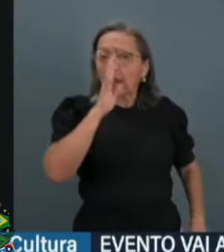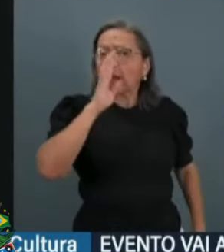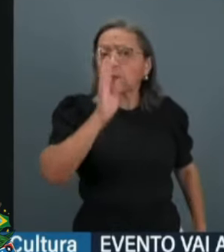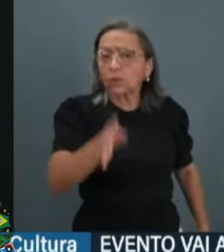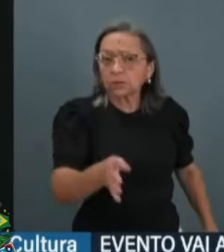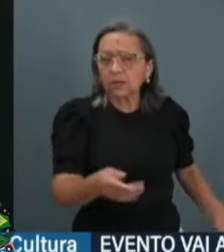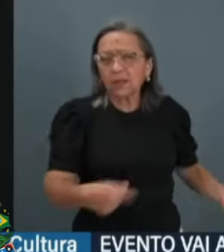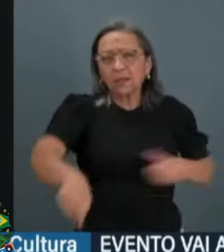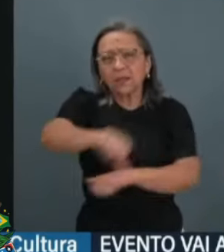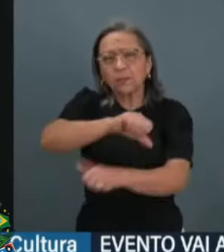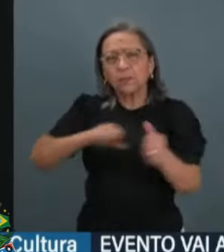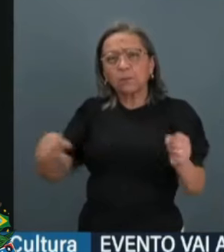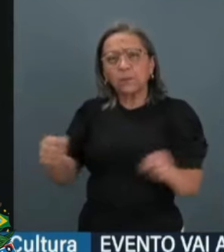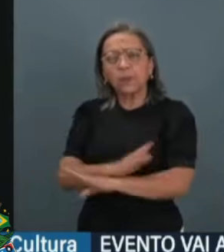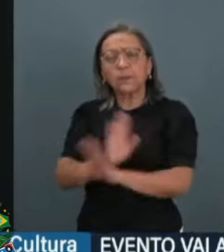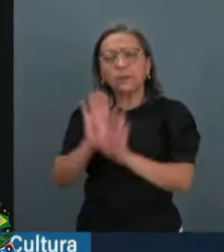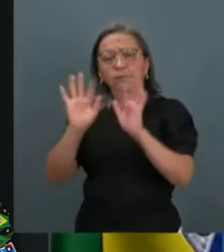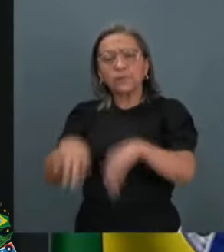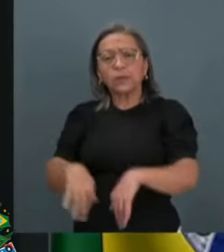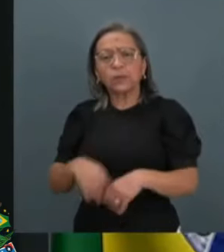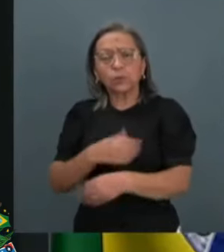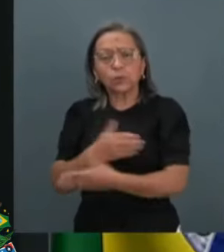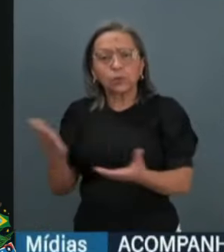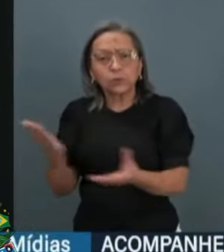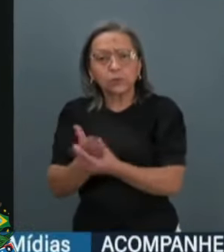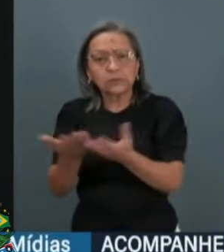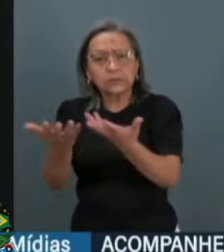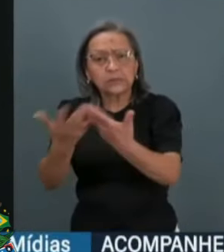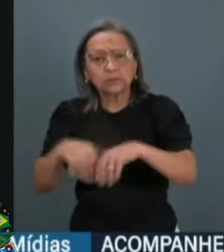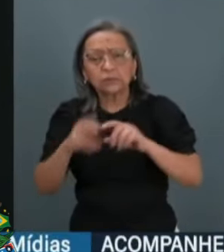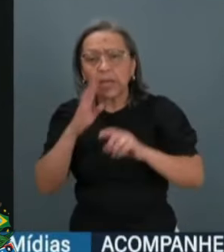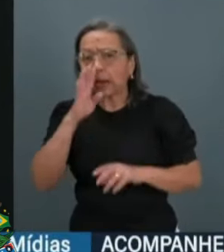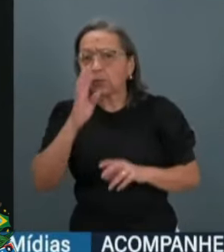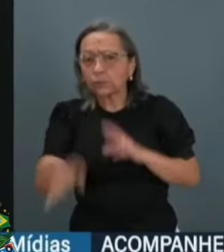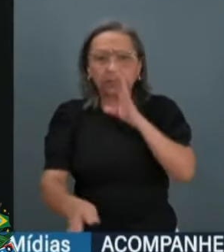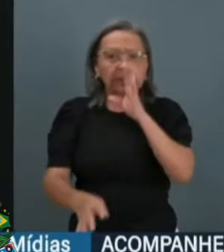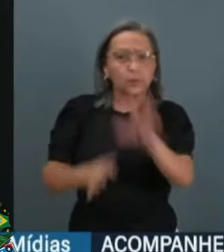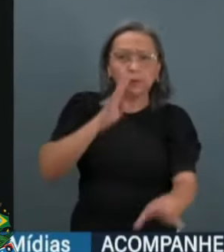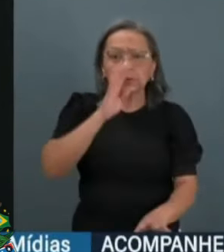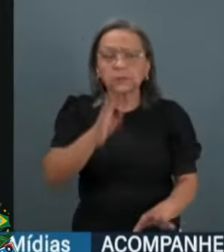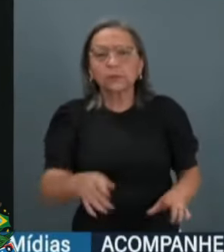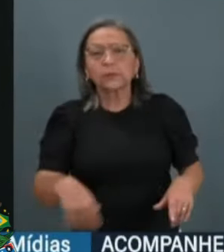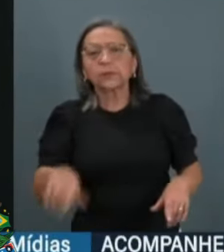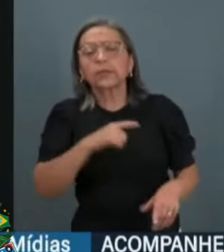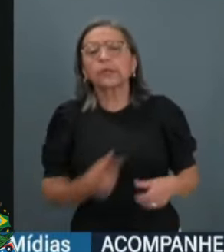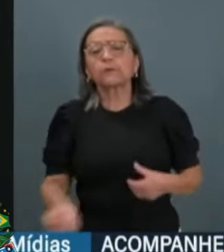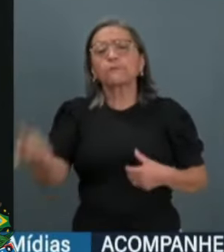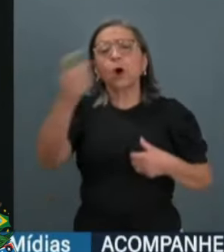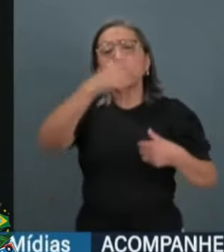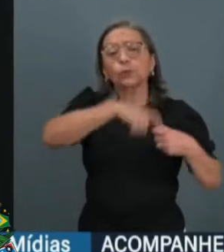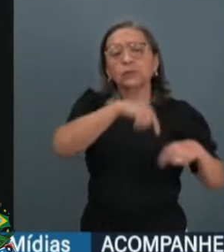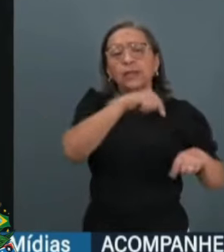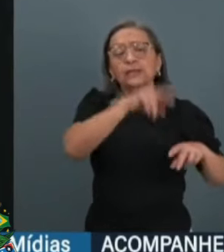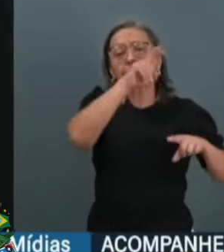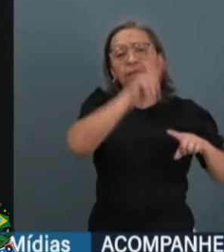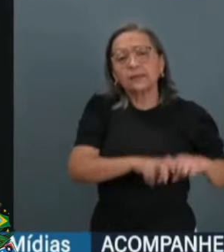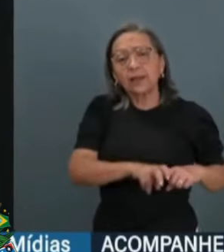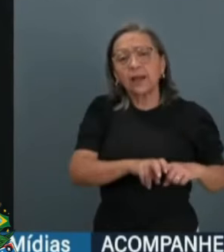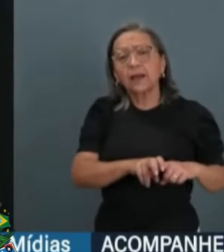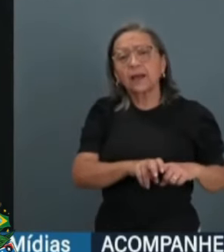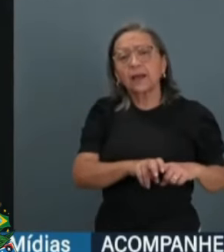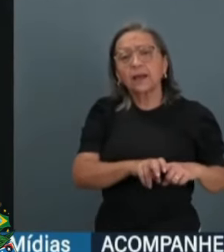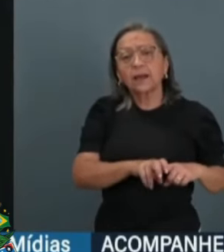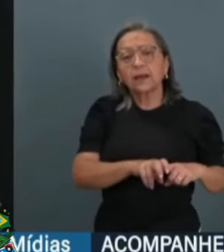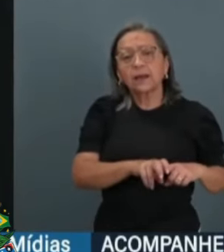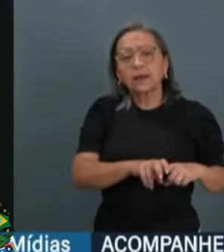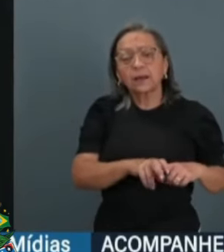e aí depois de terminar de fazer o processo de acusação, acusatório, teria que voltar e sentar na cadeira do que vai